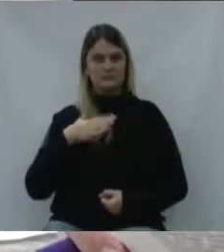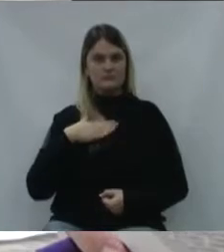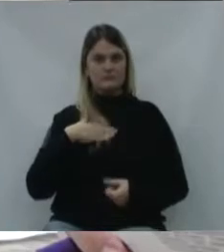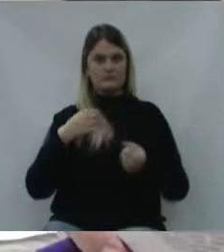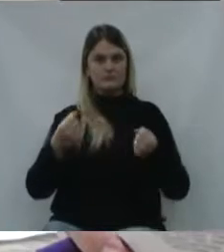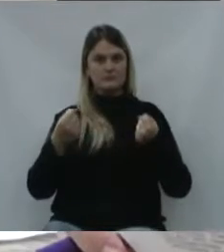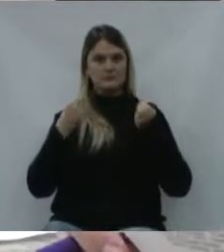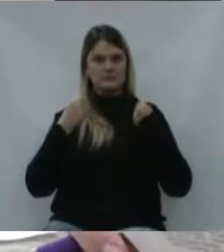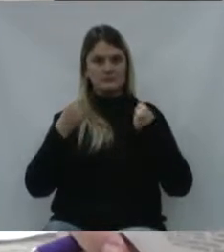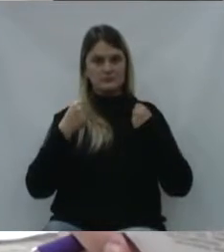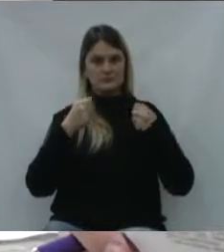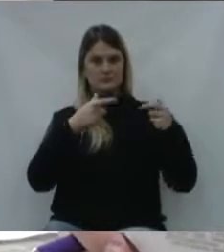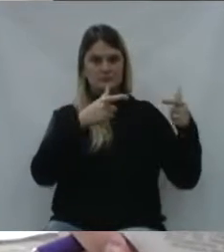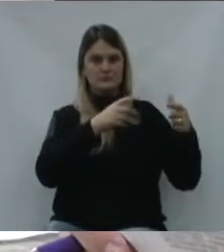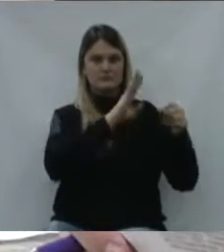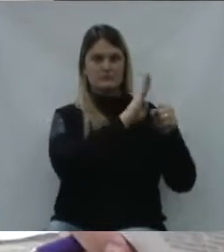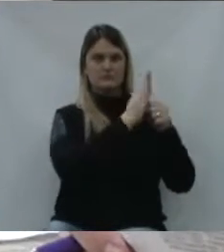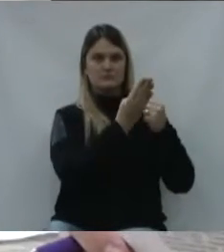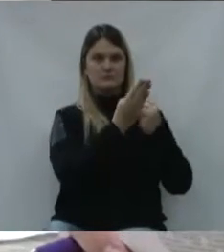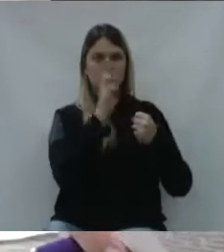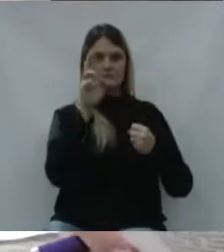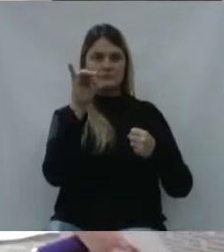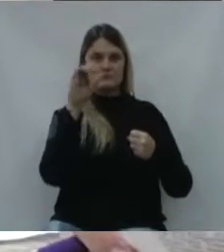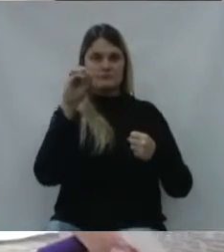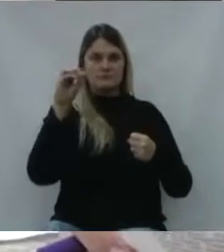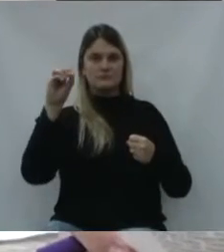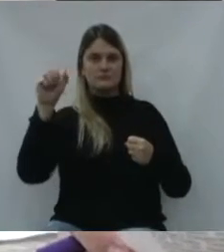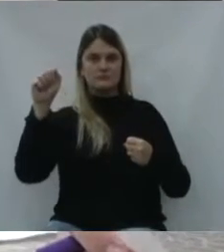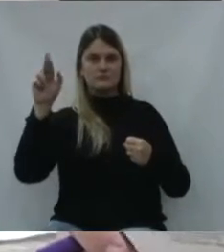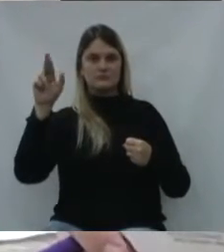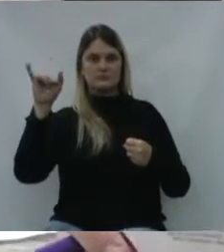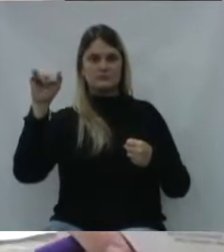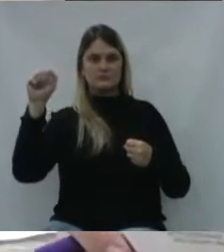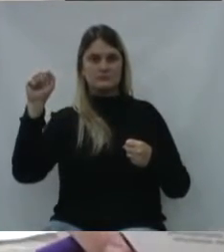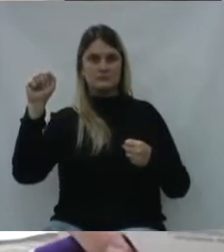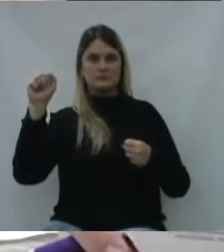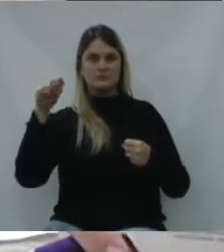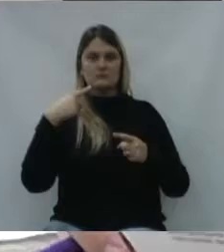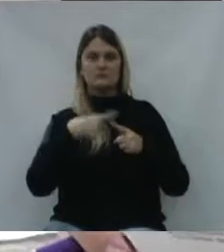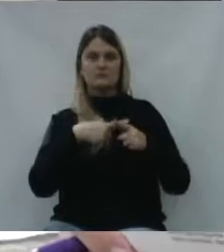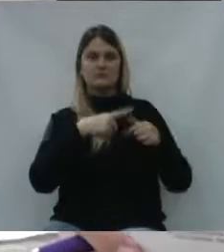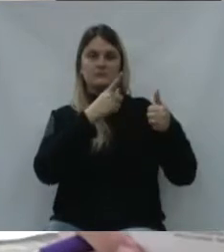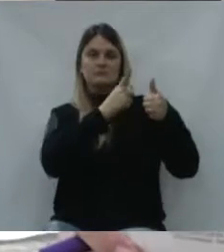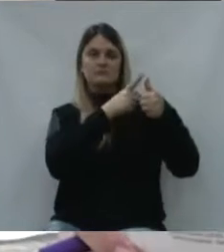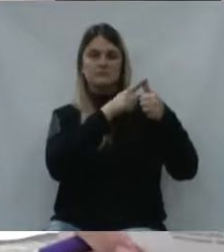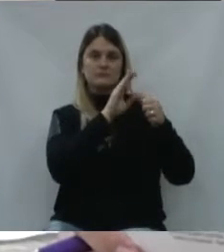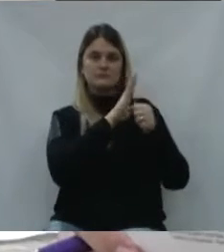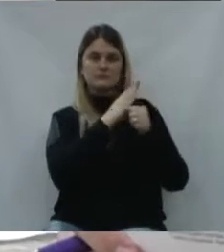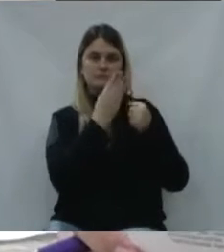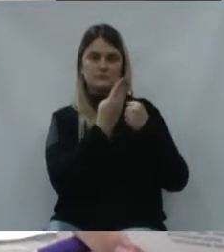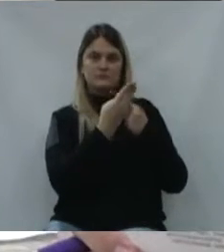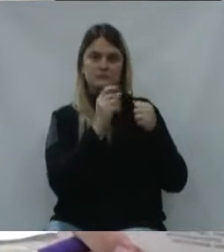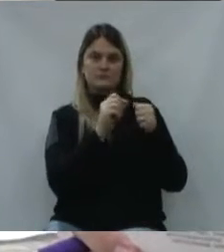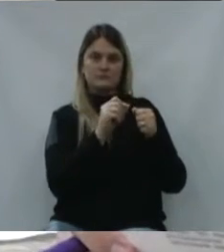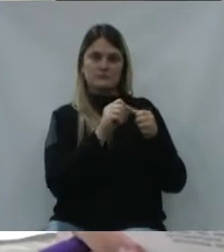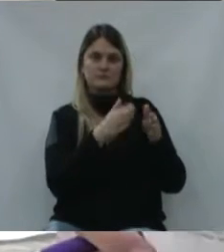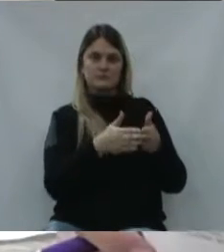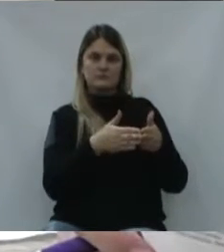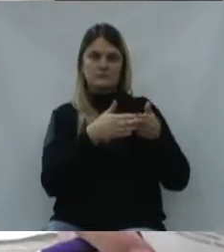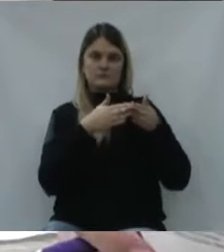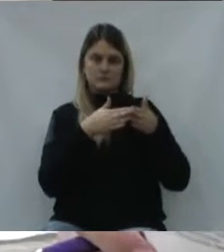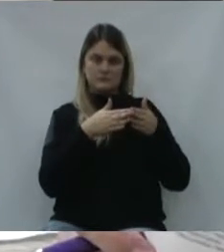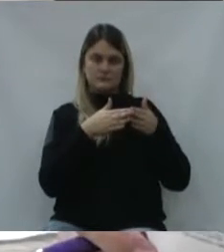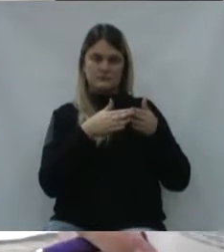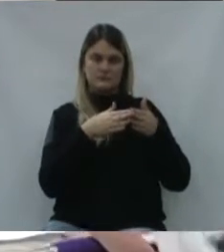ficasse no Rio da Areia, porque foi o primeiro bairro que me fez o pedido quanto à